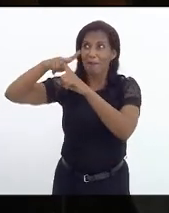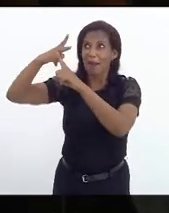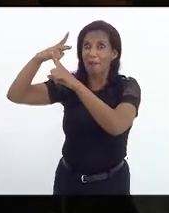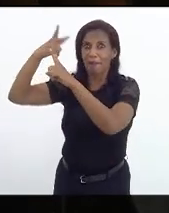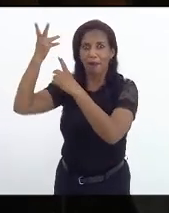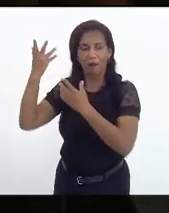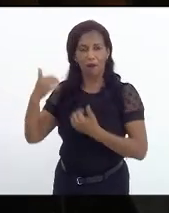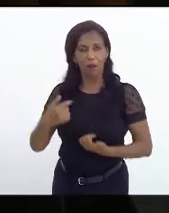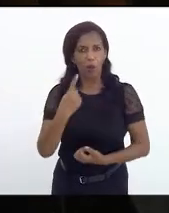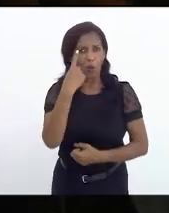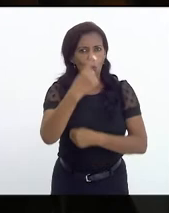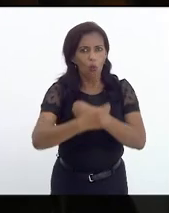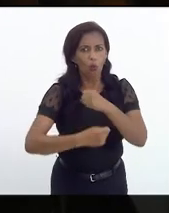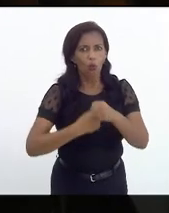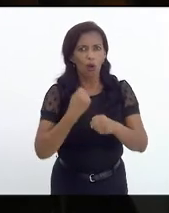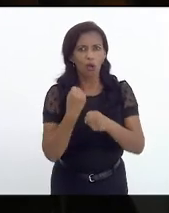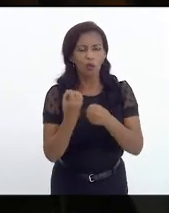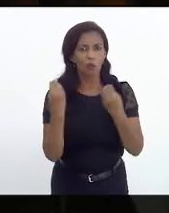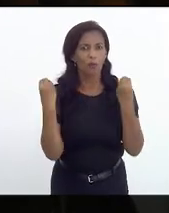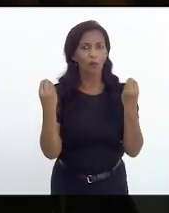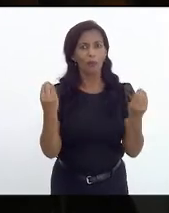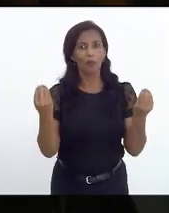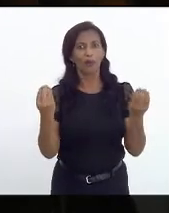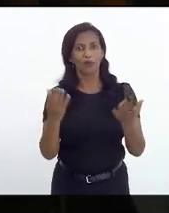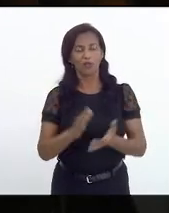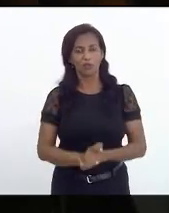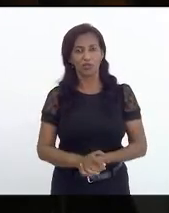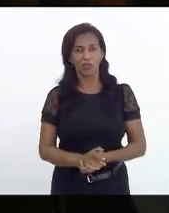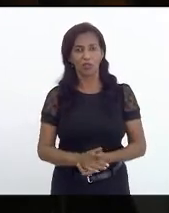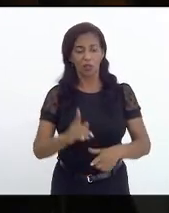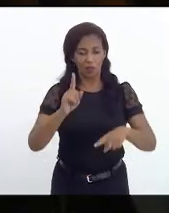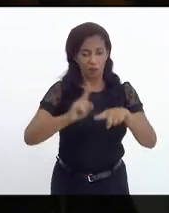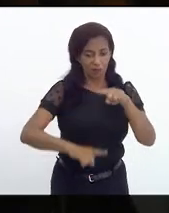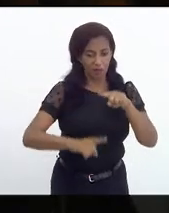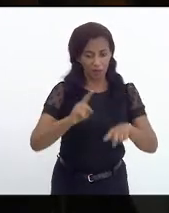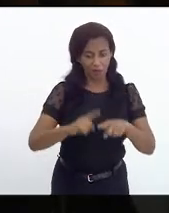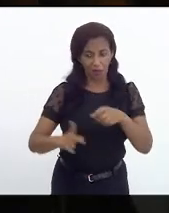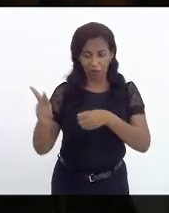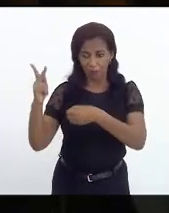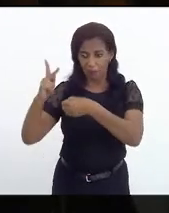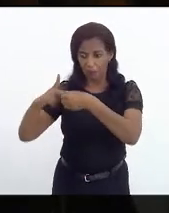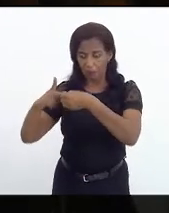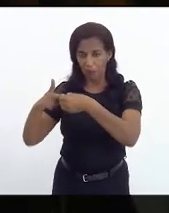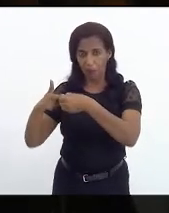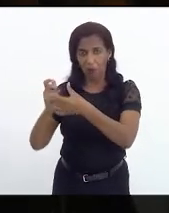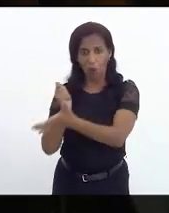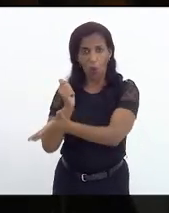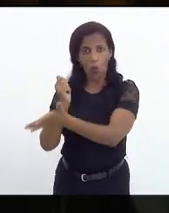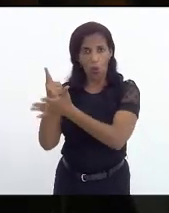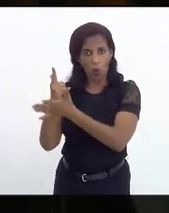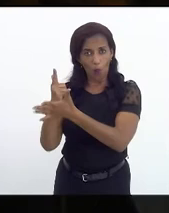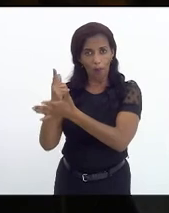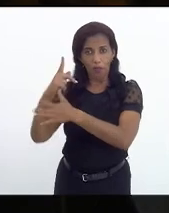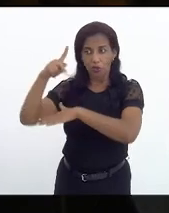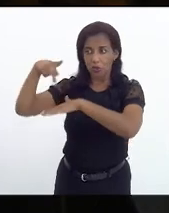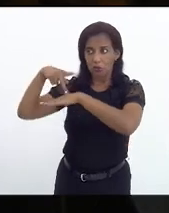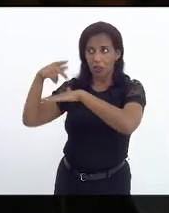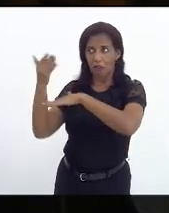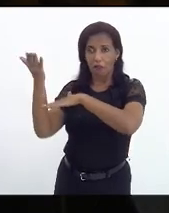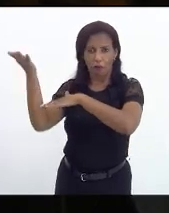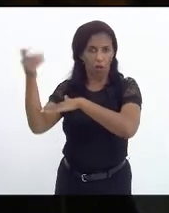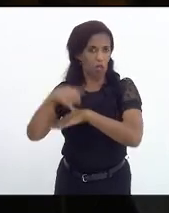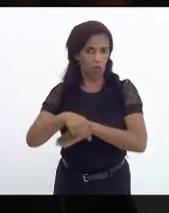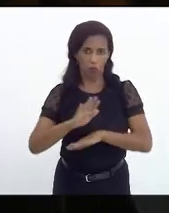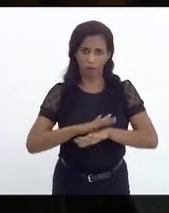que em um ano, esses produtos que a Petrobras importa, porque não refina